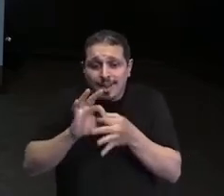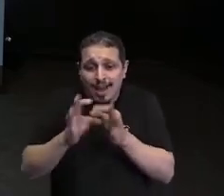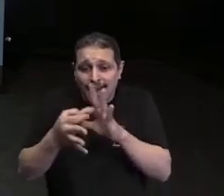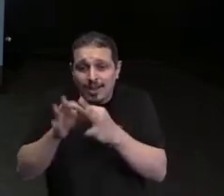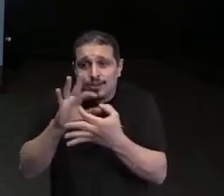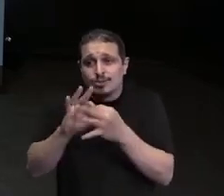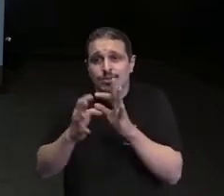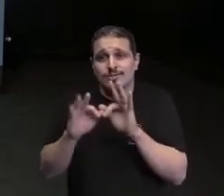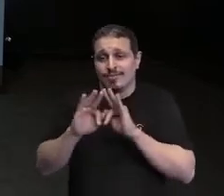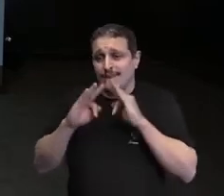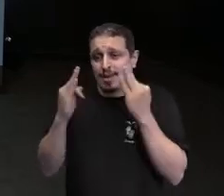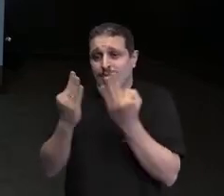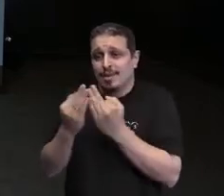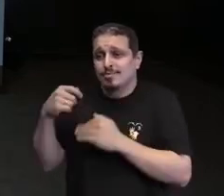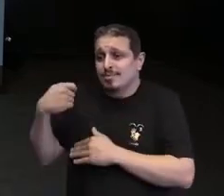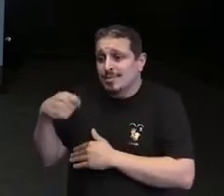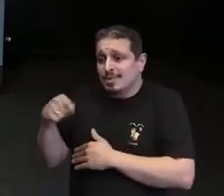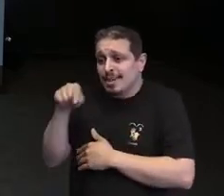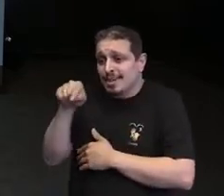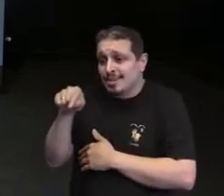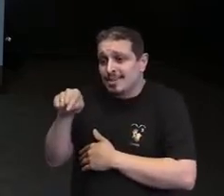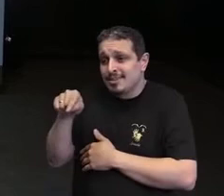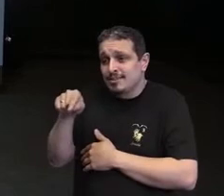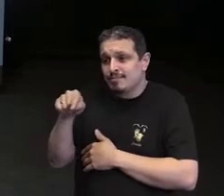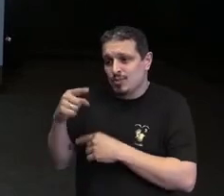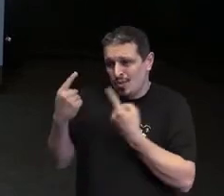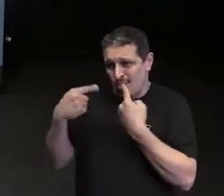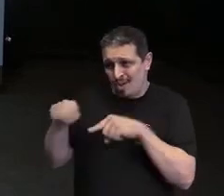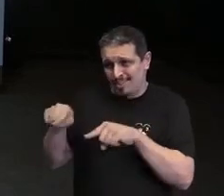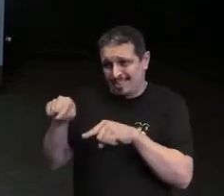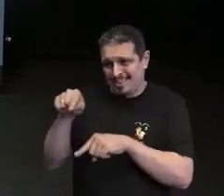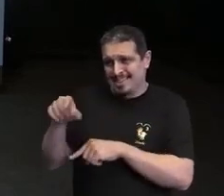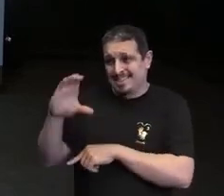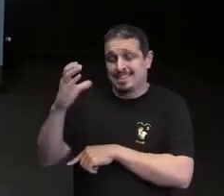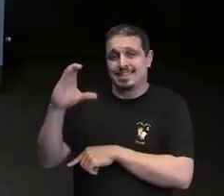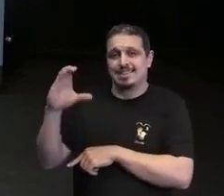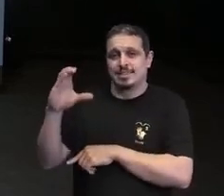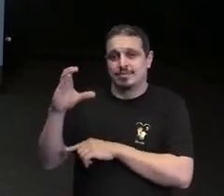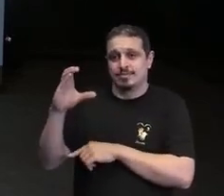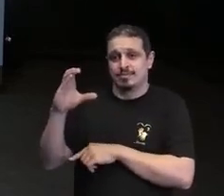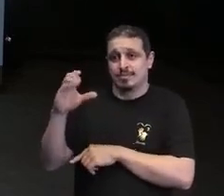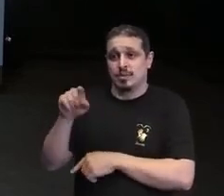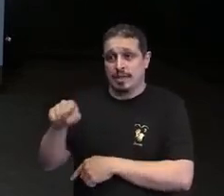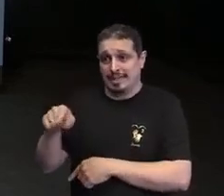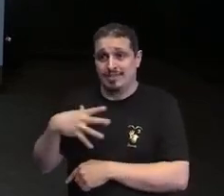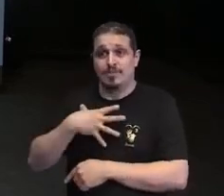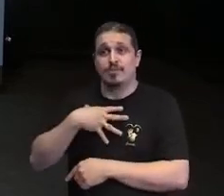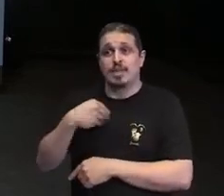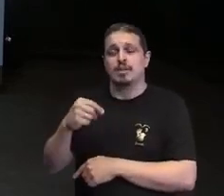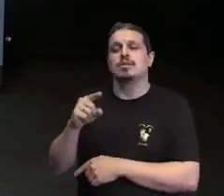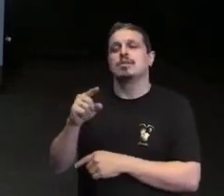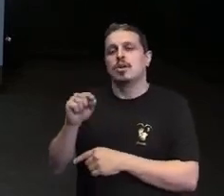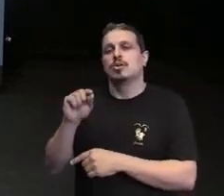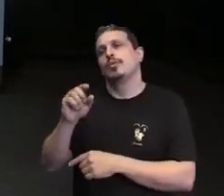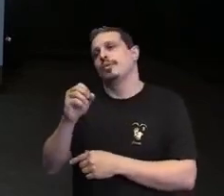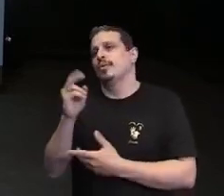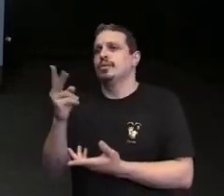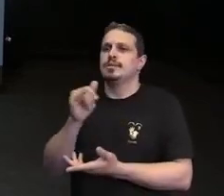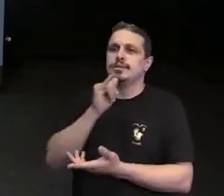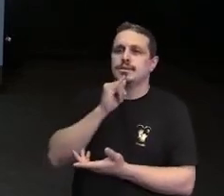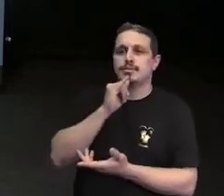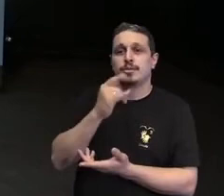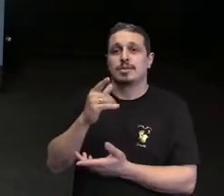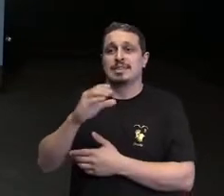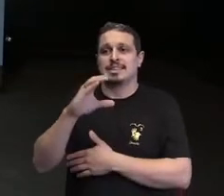contrariar o que muitas vezes a ciência está falando sobre o seu filho através de códigos, diagnósticos, barreiras